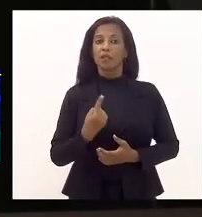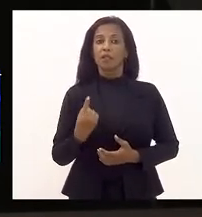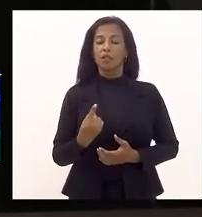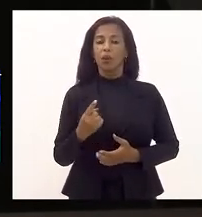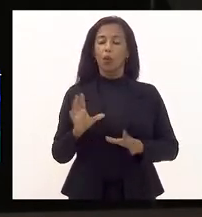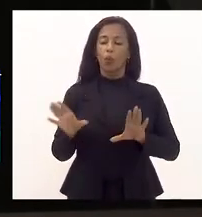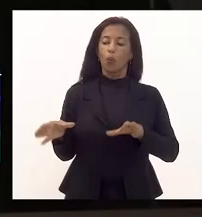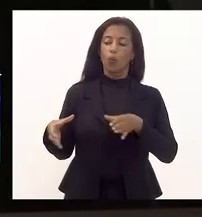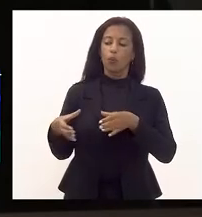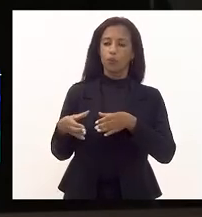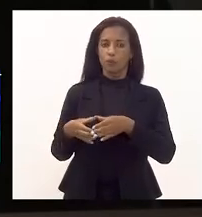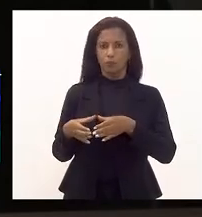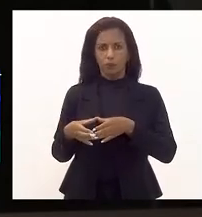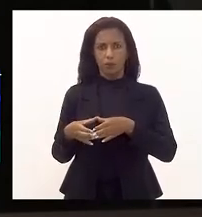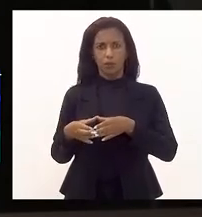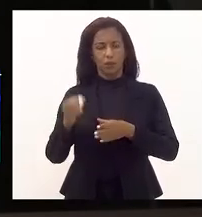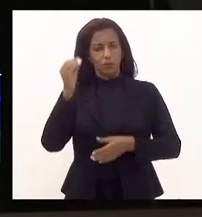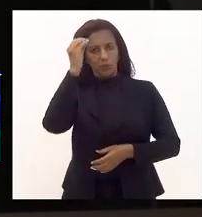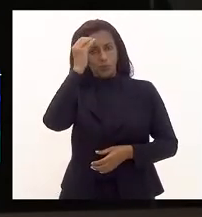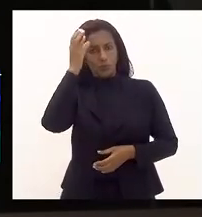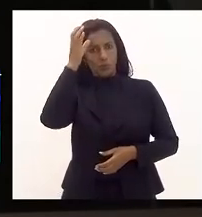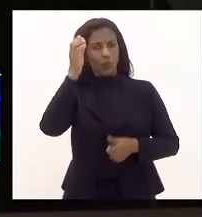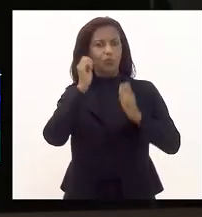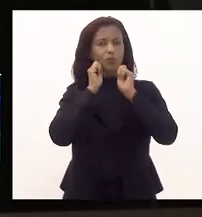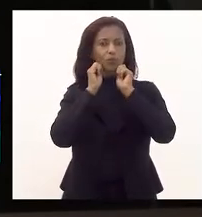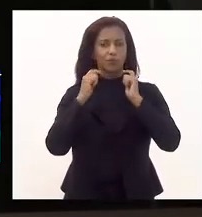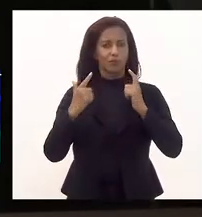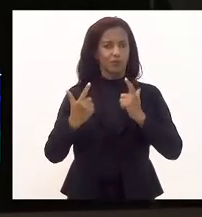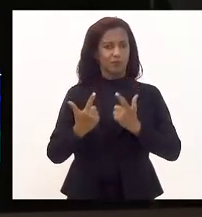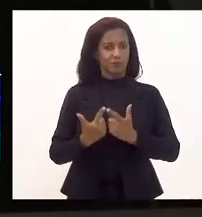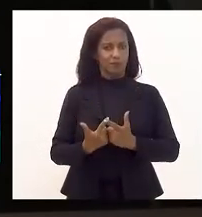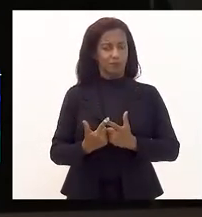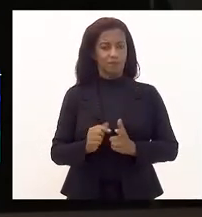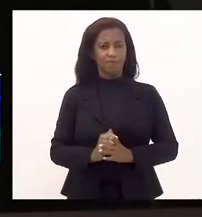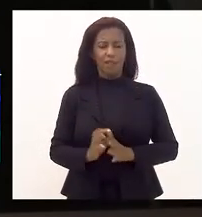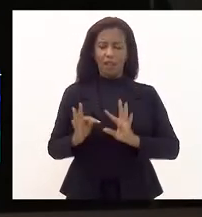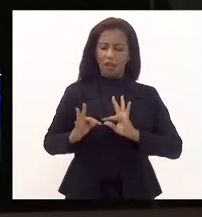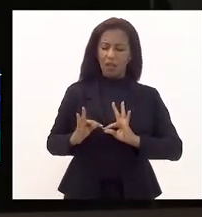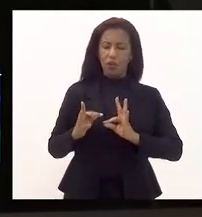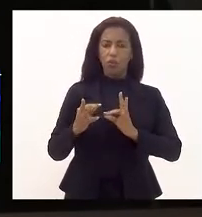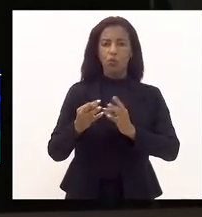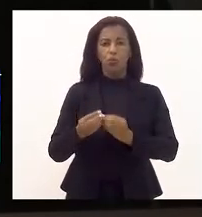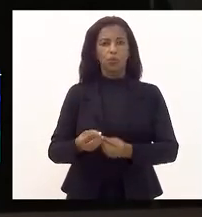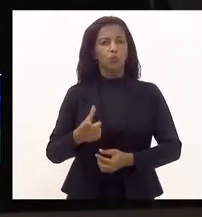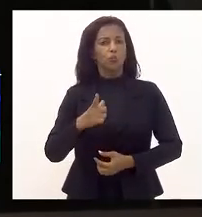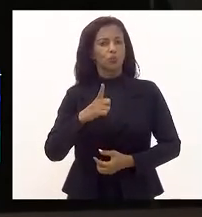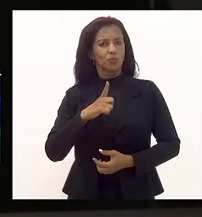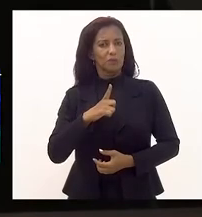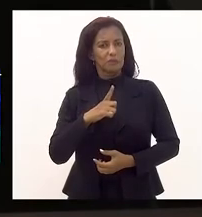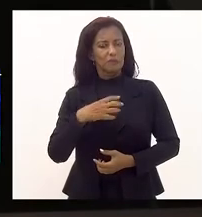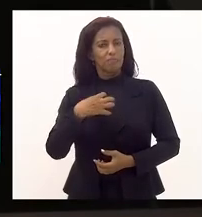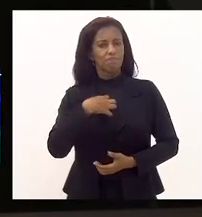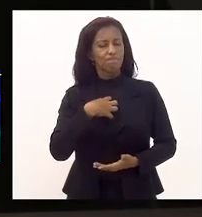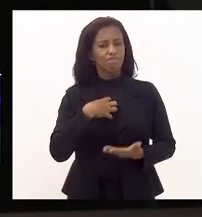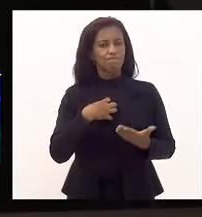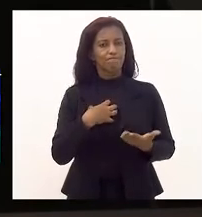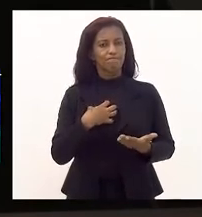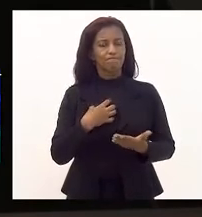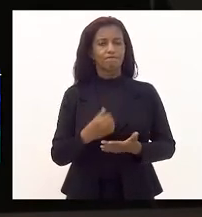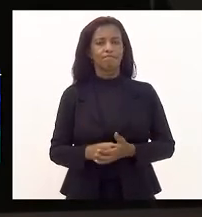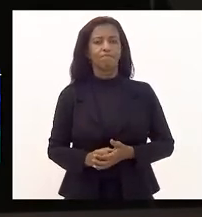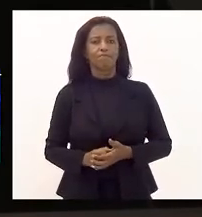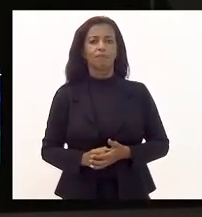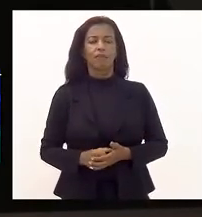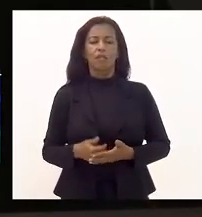Comissão de Cultura da Légia a tudo aquilo que tenha o significado de